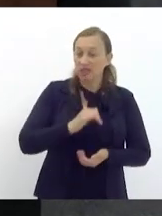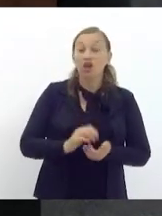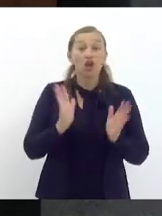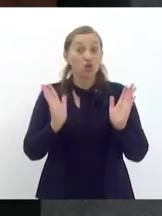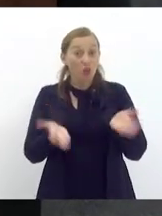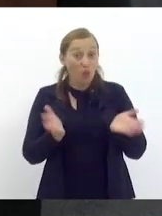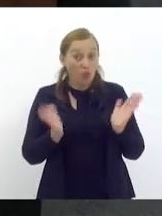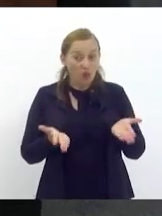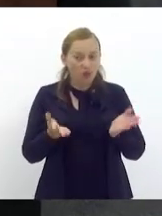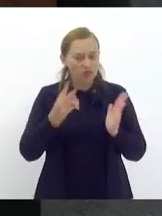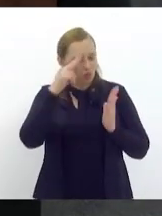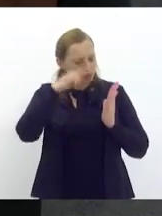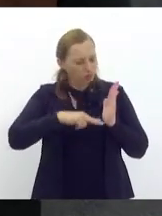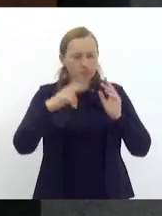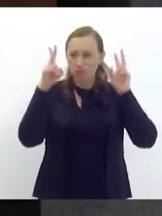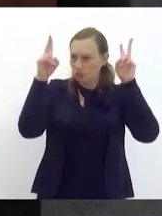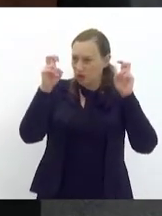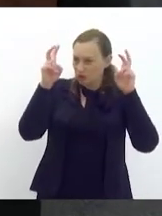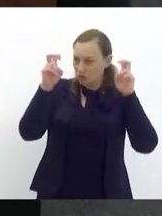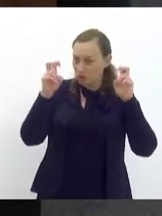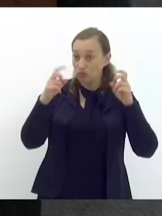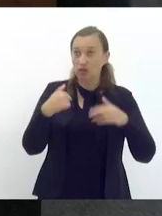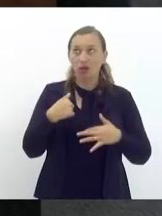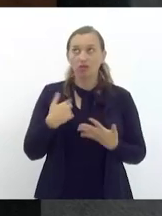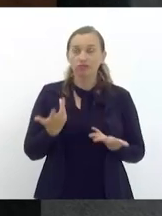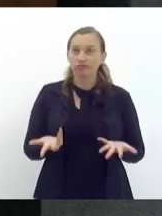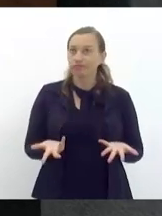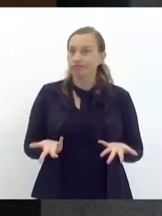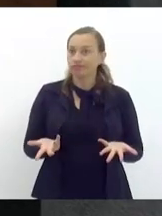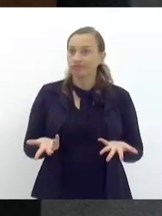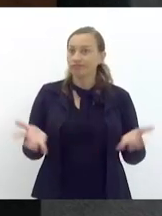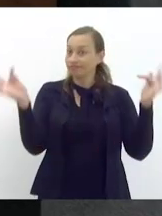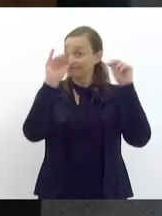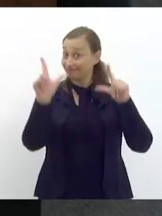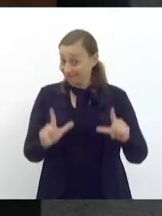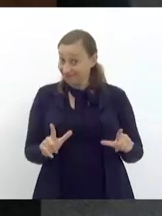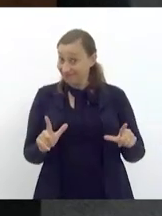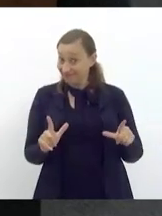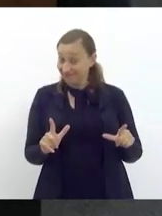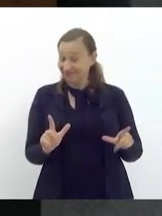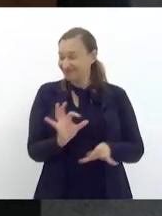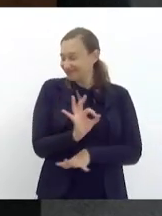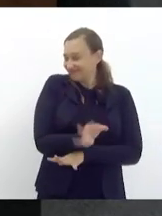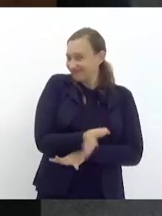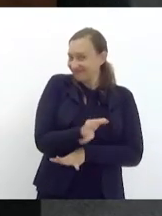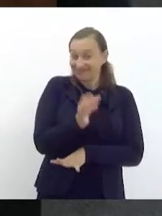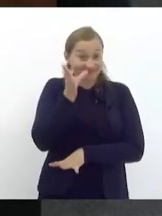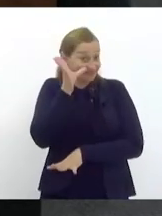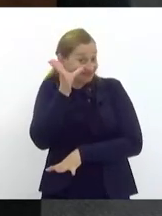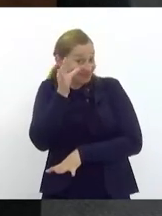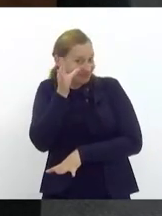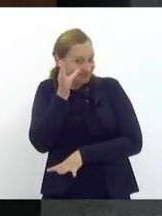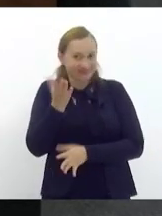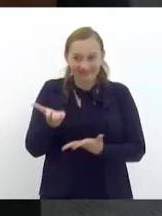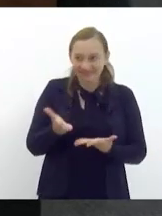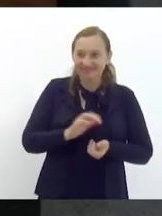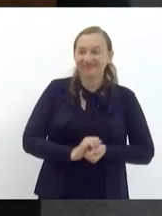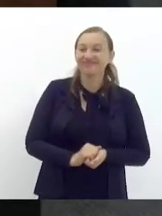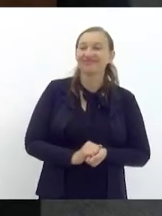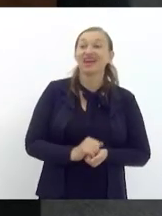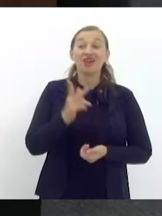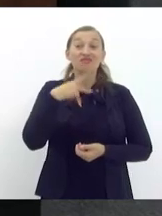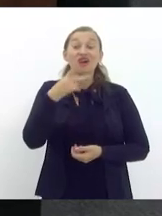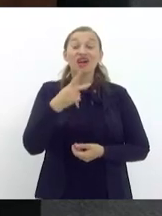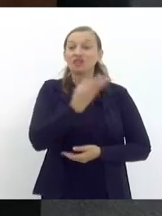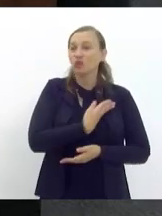hoje eu li uma matéria e até me deixou bem feliz e de certa forma curiosa a um dizendo